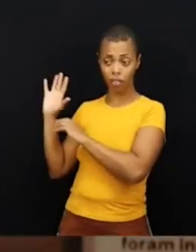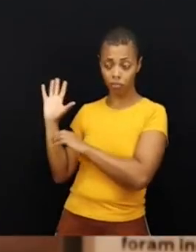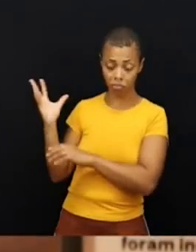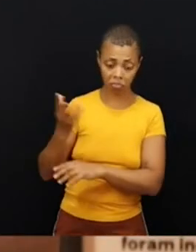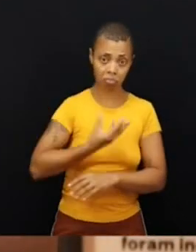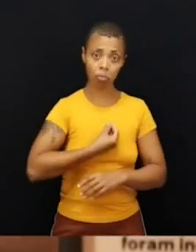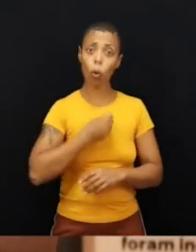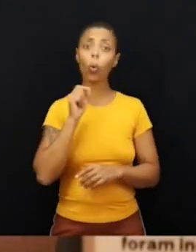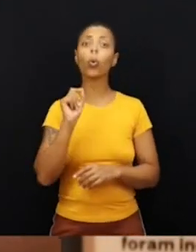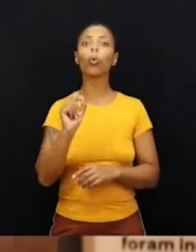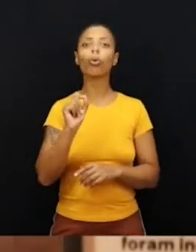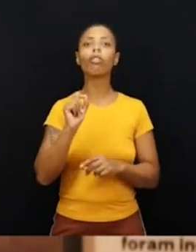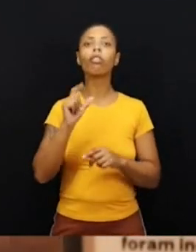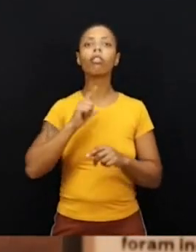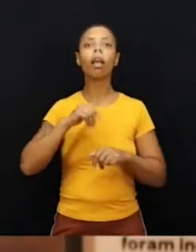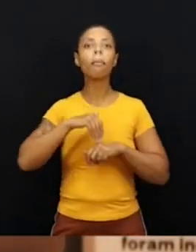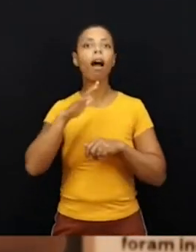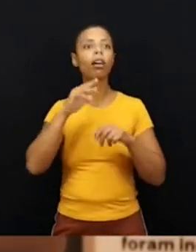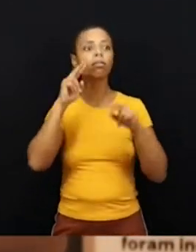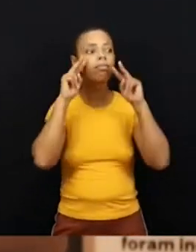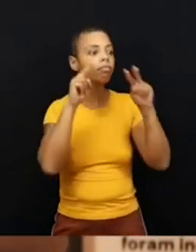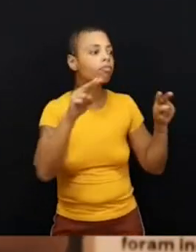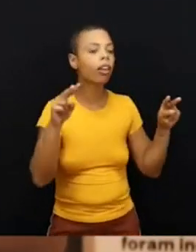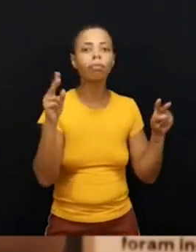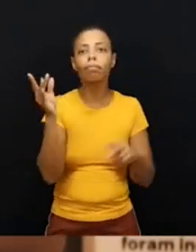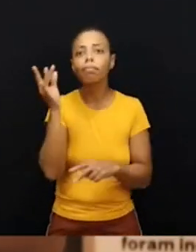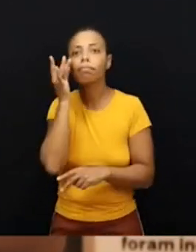vívido, pelo aquilo que está mais...